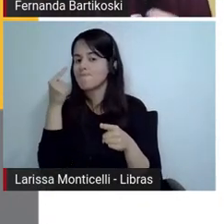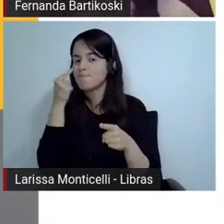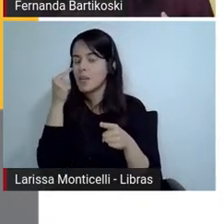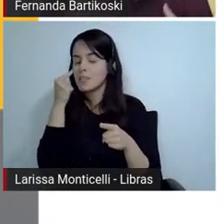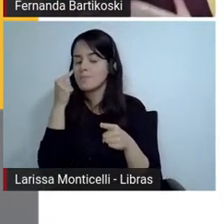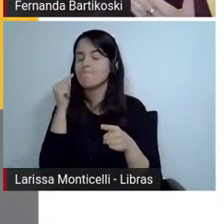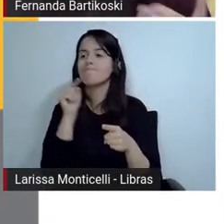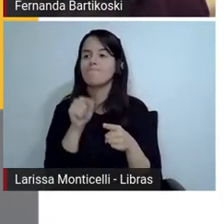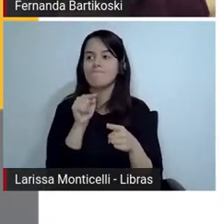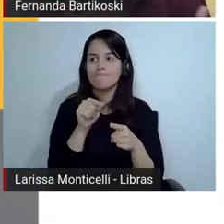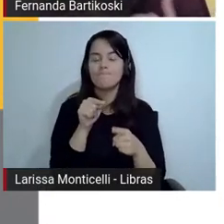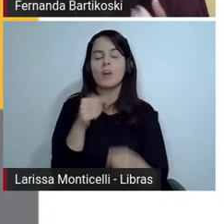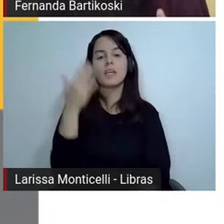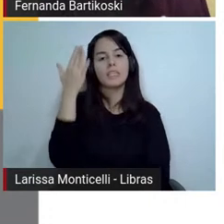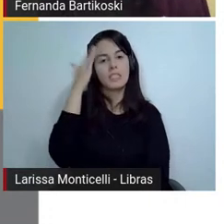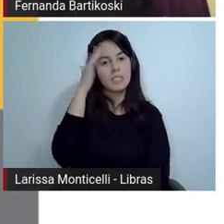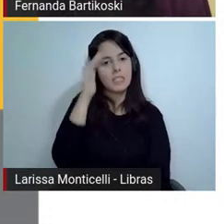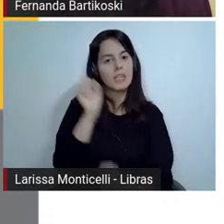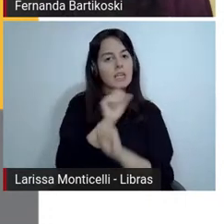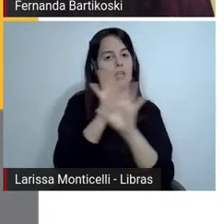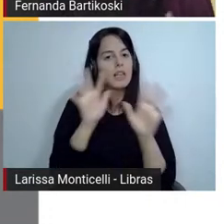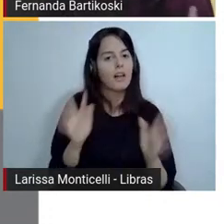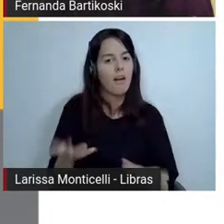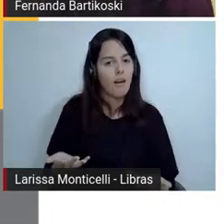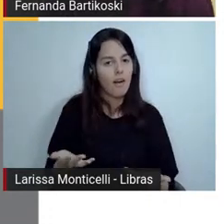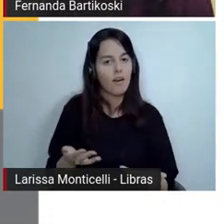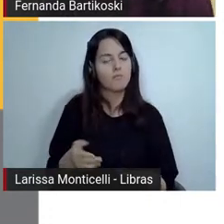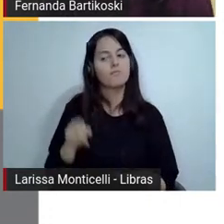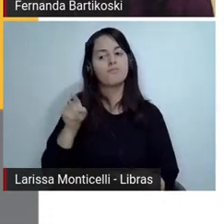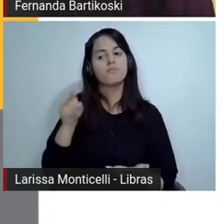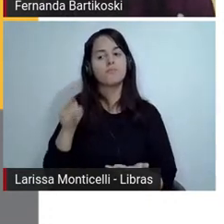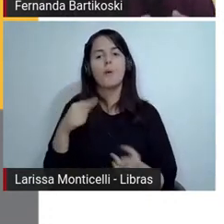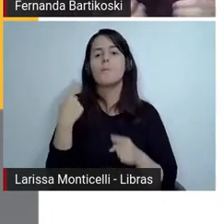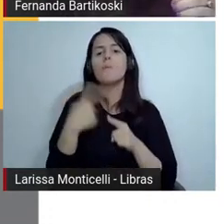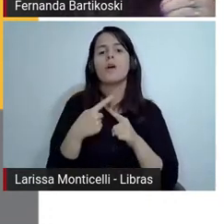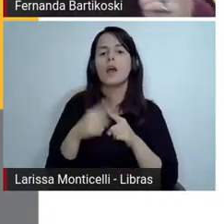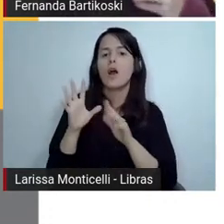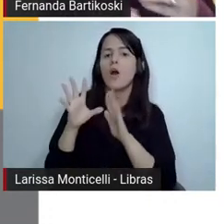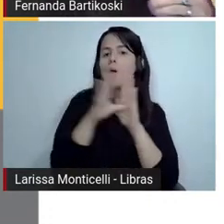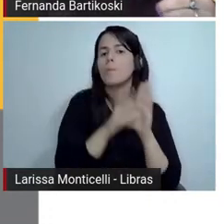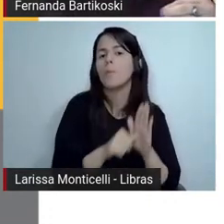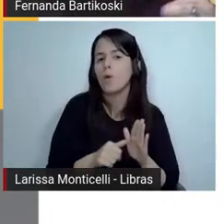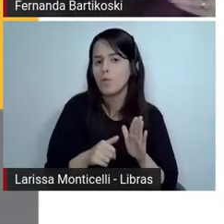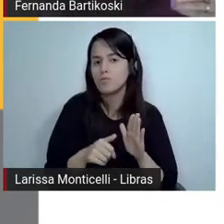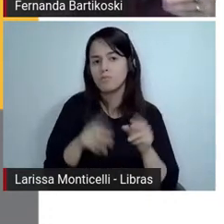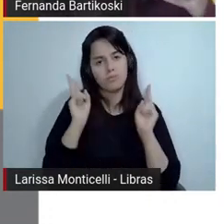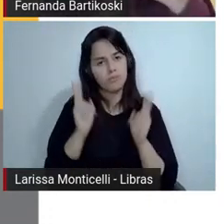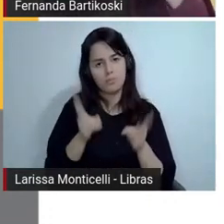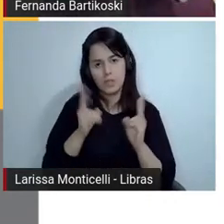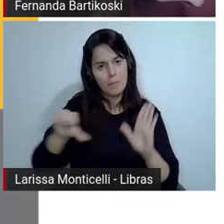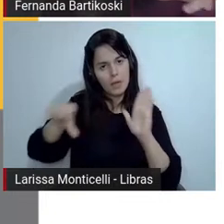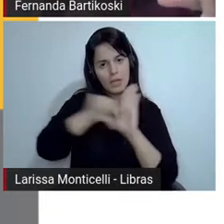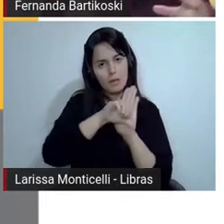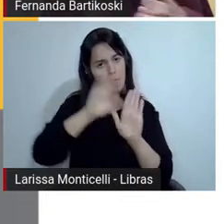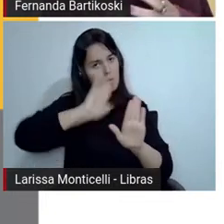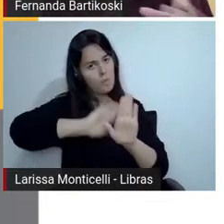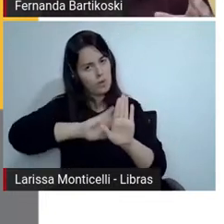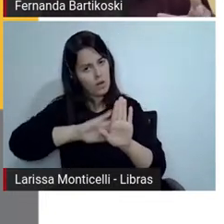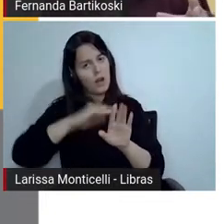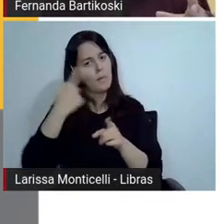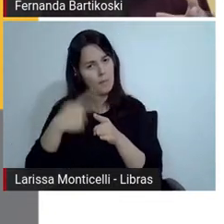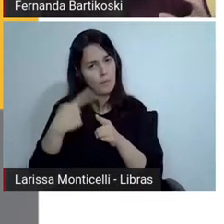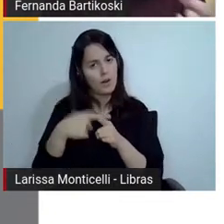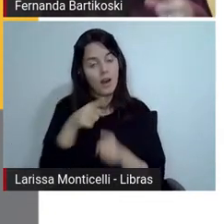então qual foi essa grande motivação então ali é uma discussão para verificar esse primeiro